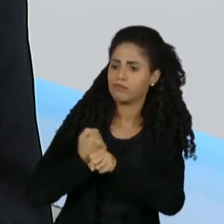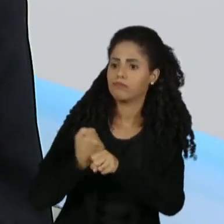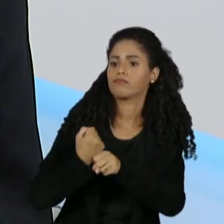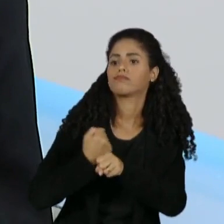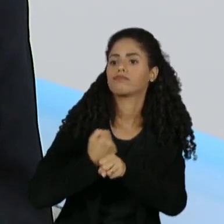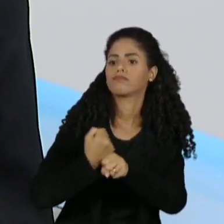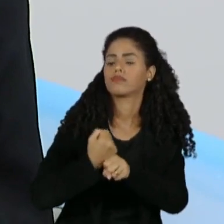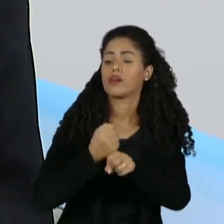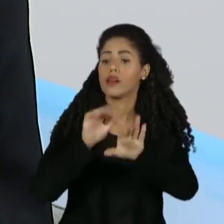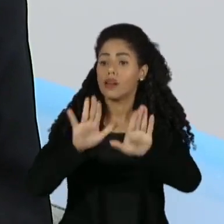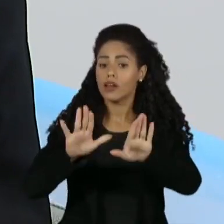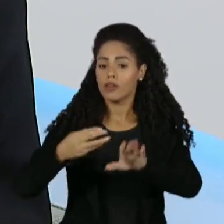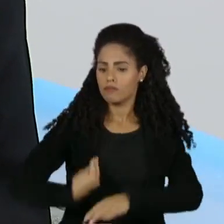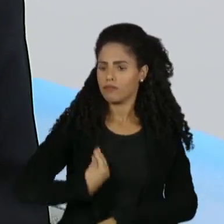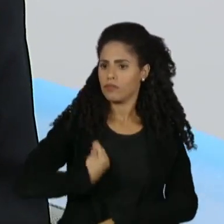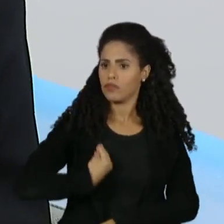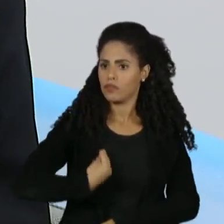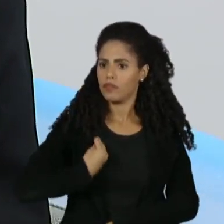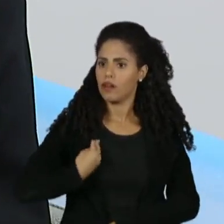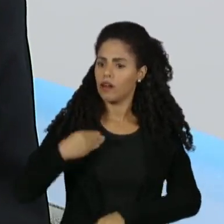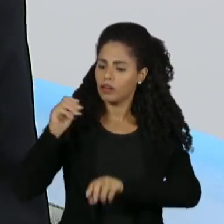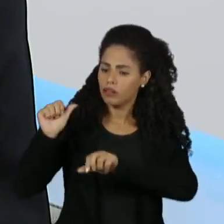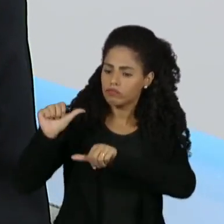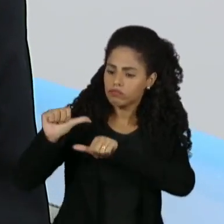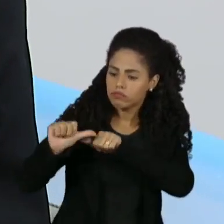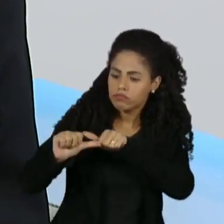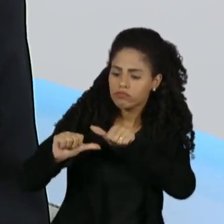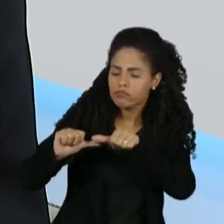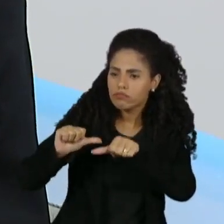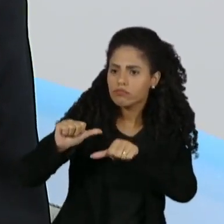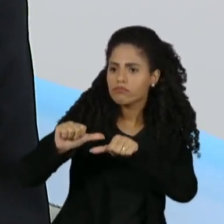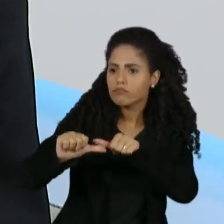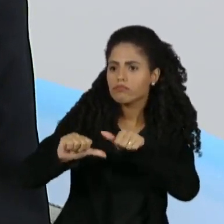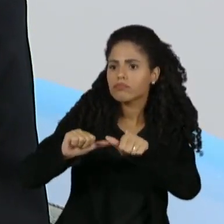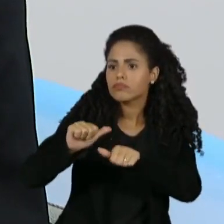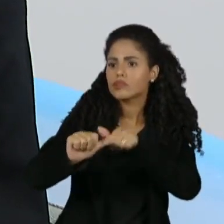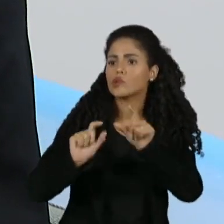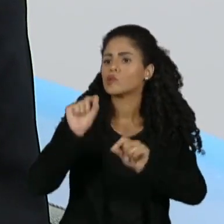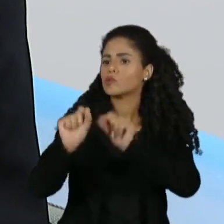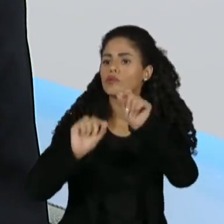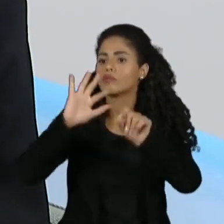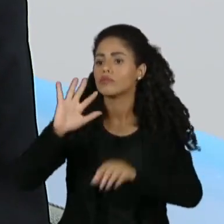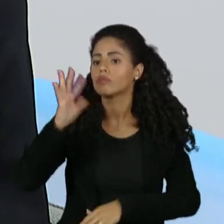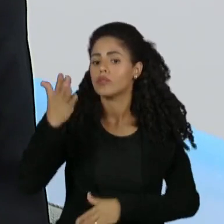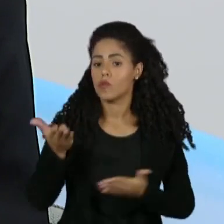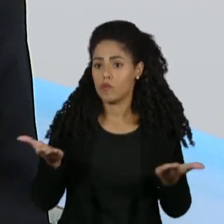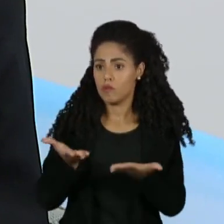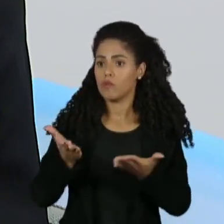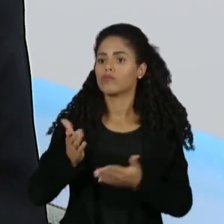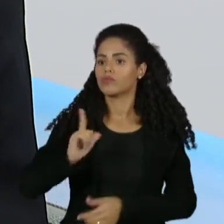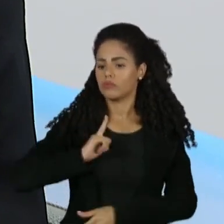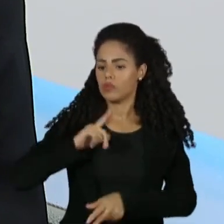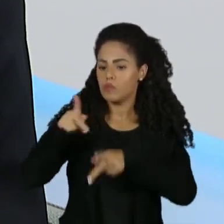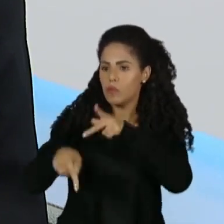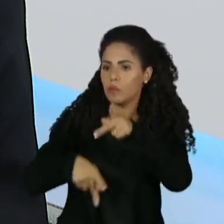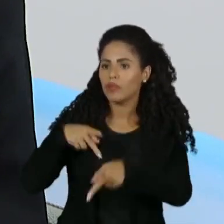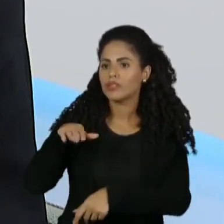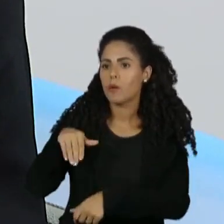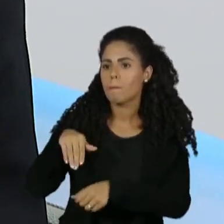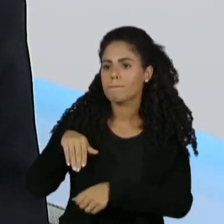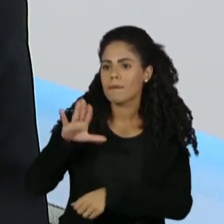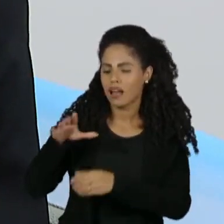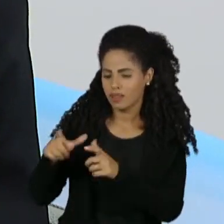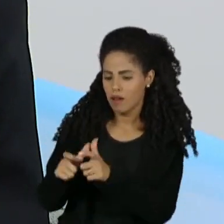Quando eu falo que nós estamos vivendo uma transição demográfica, é porque nós hoje temos uma população mais idosa,